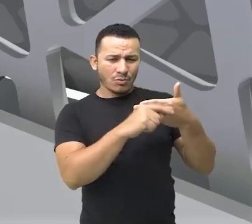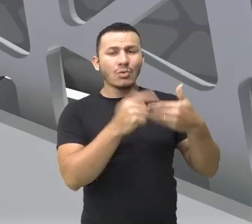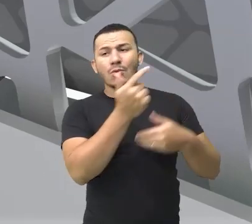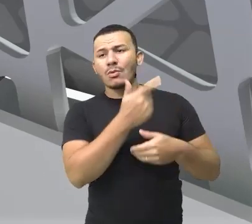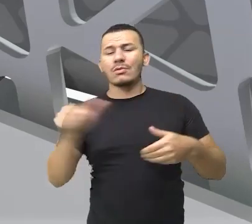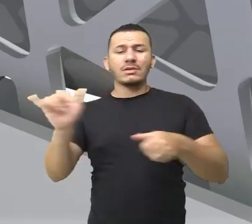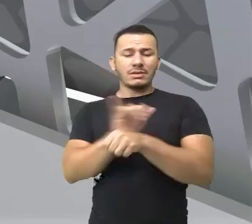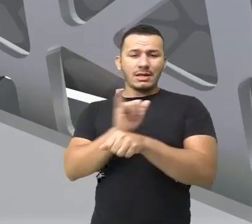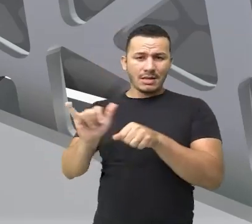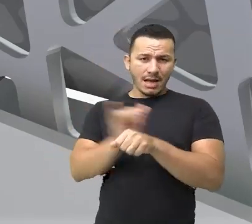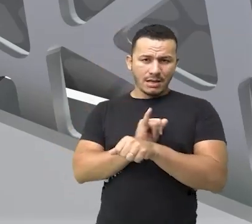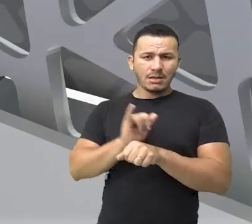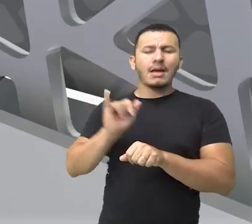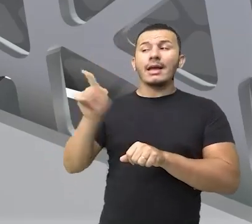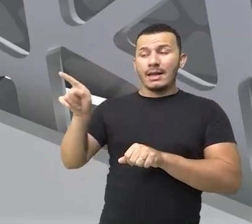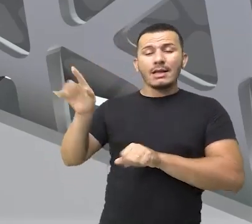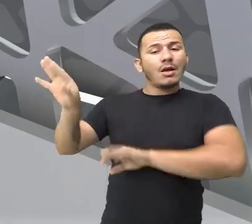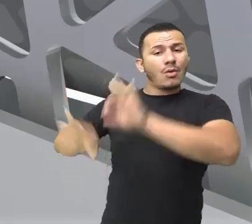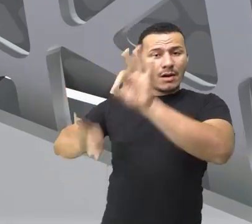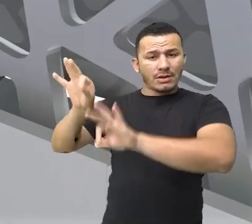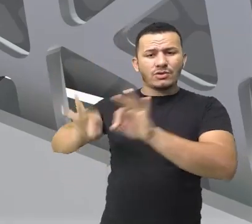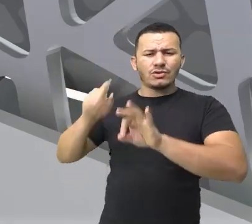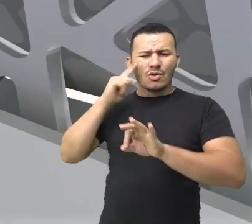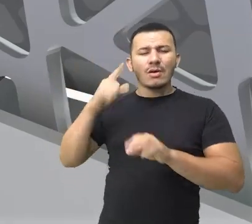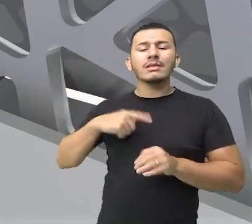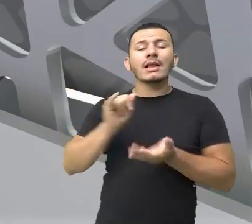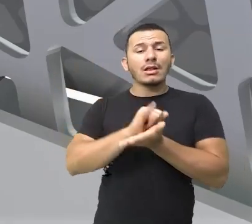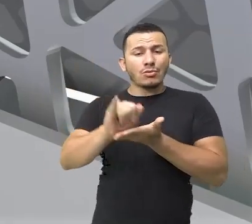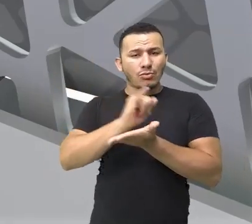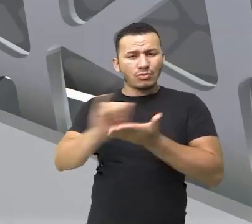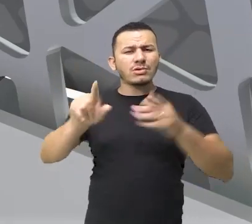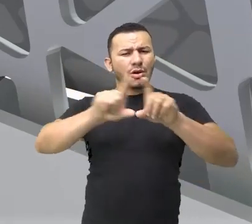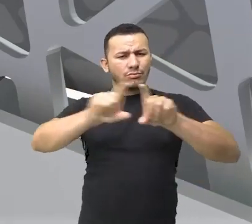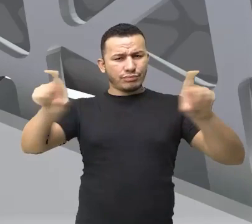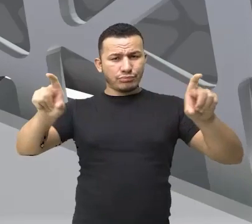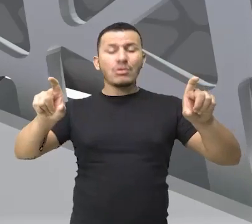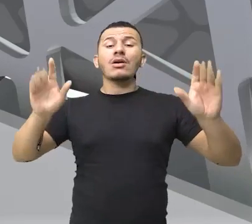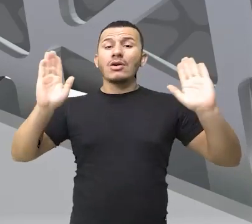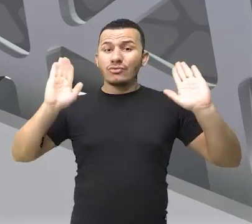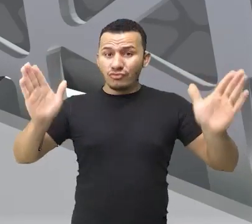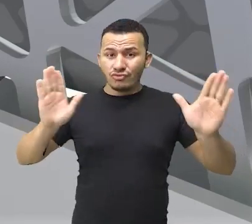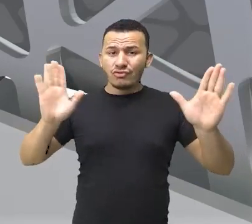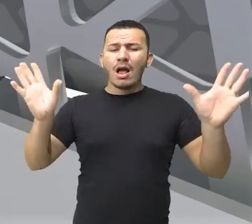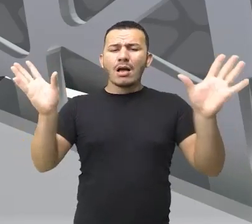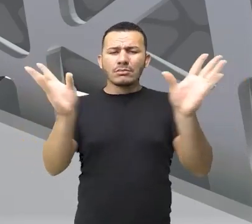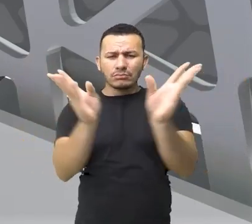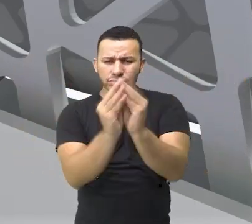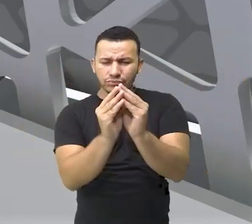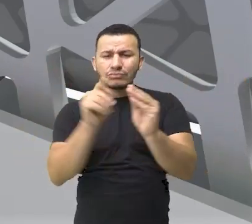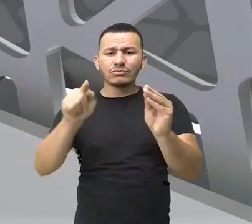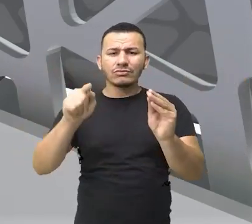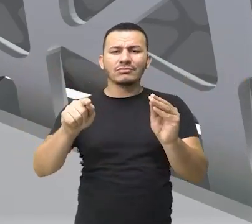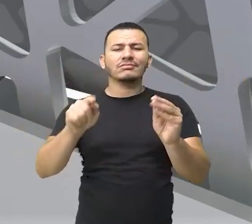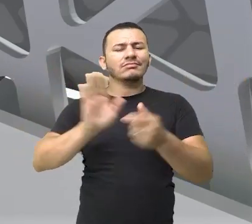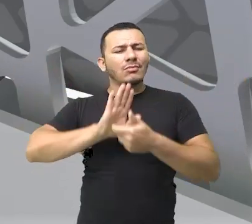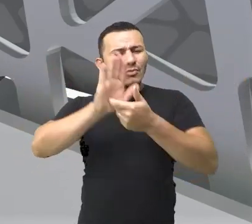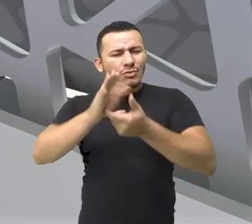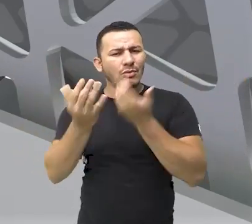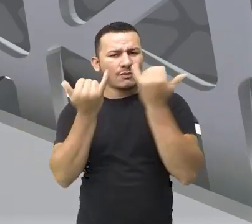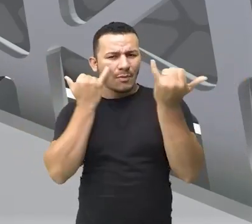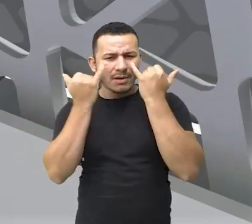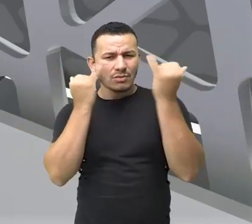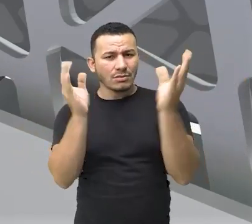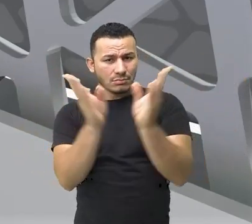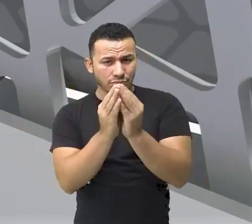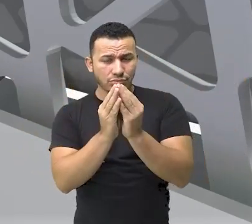estratégia de organização. Ele faz uma breve introdução e ao apresentar os fatos, certo? Ao expor as informações,